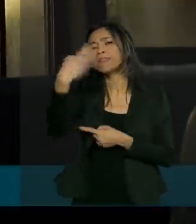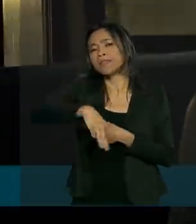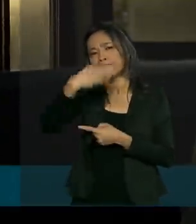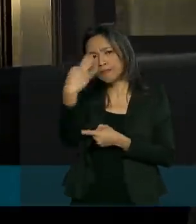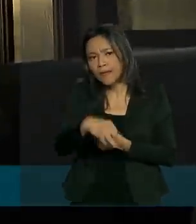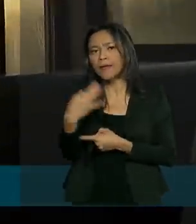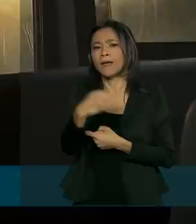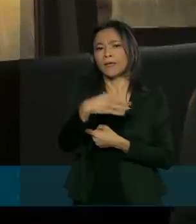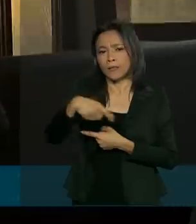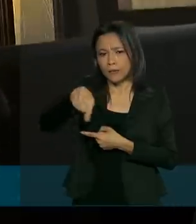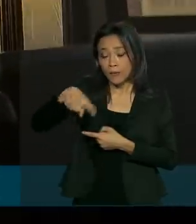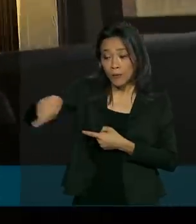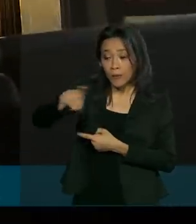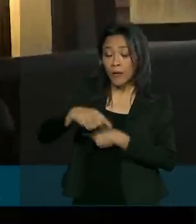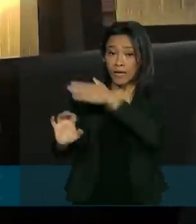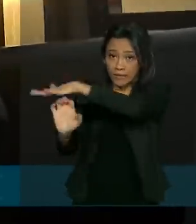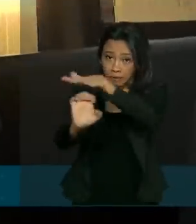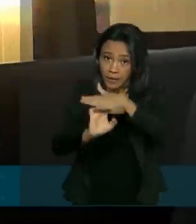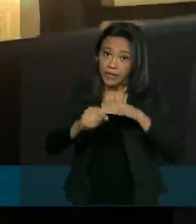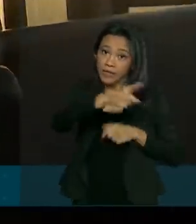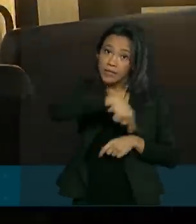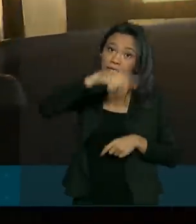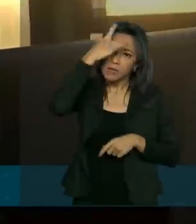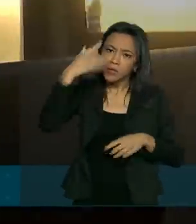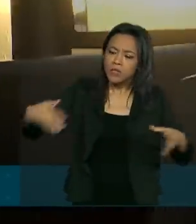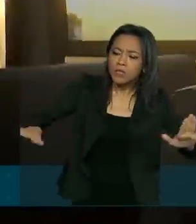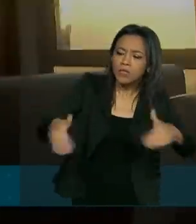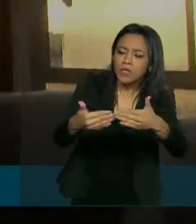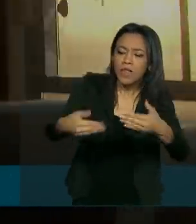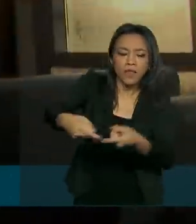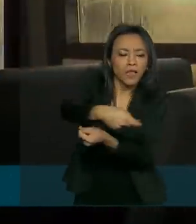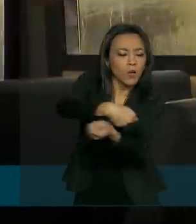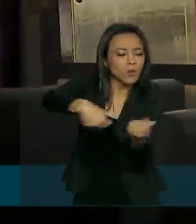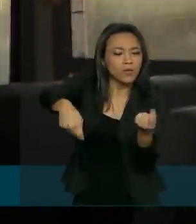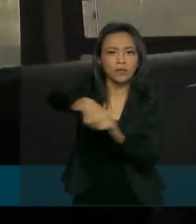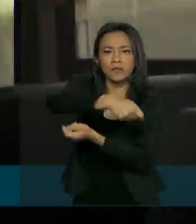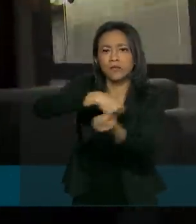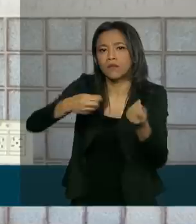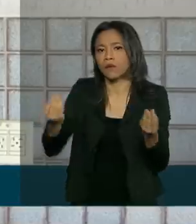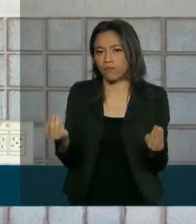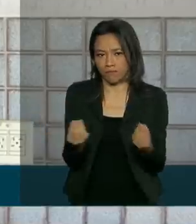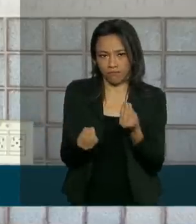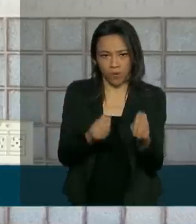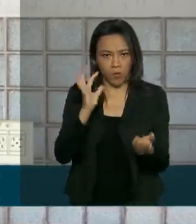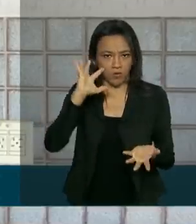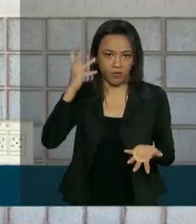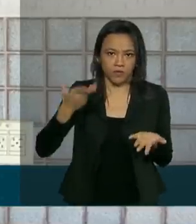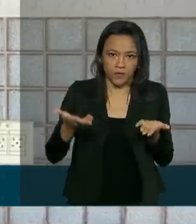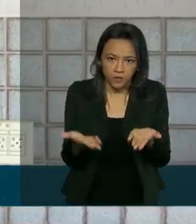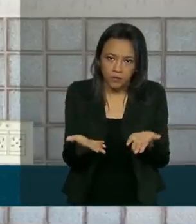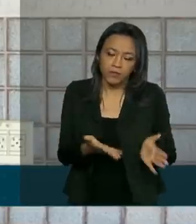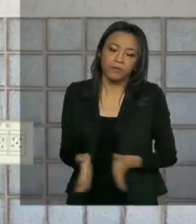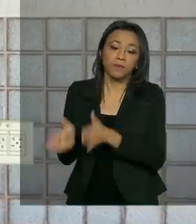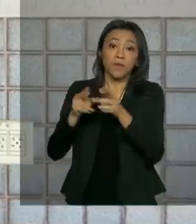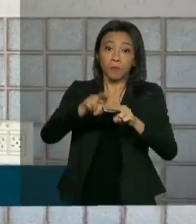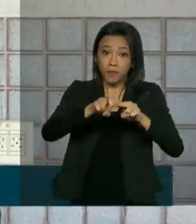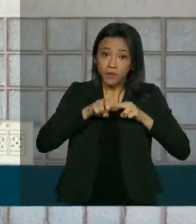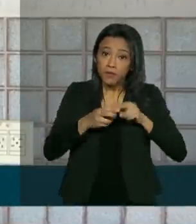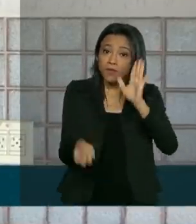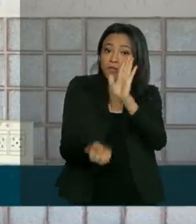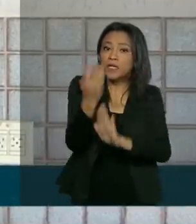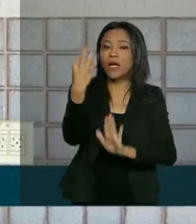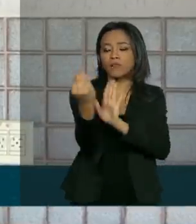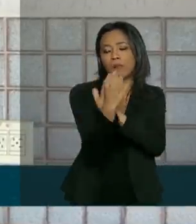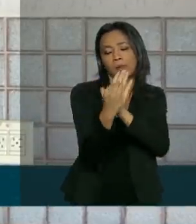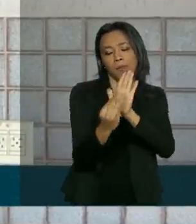consumidores e fornecedores negociem soluções alternativas. Para isso, foi elaborado um documento com